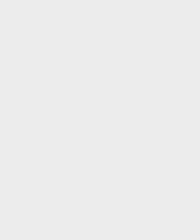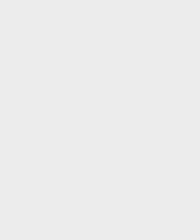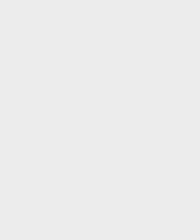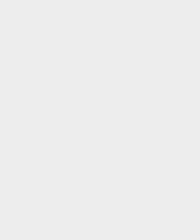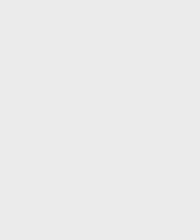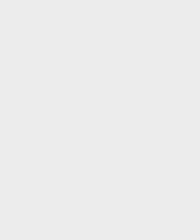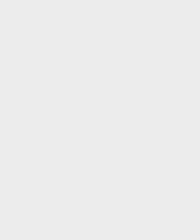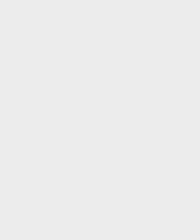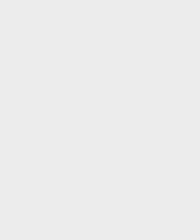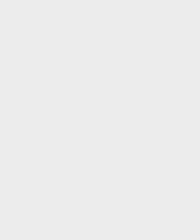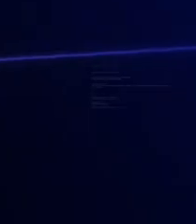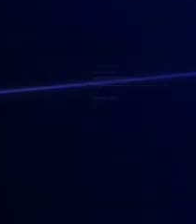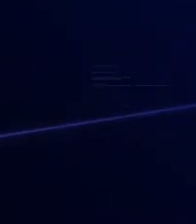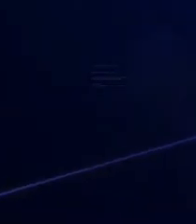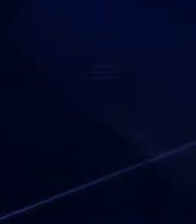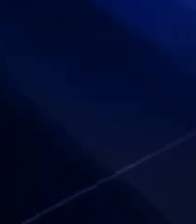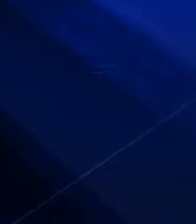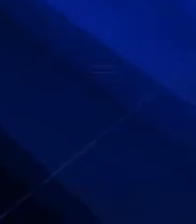e informação.